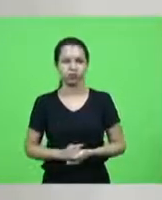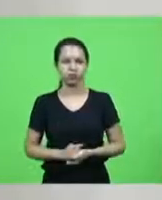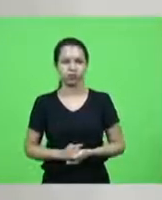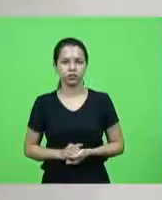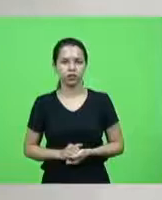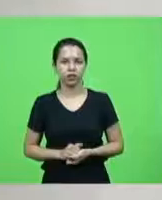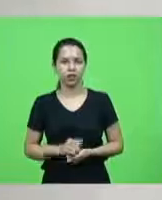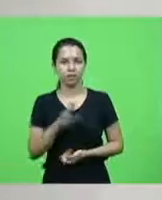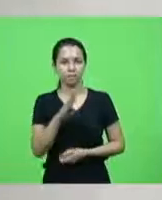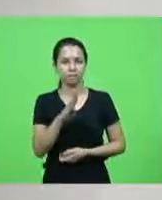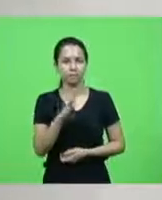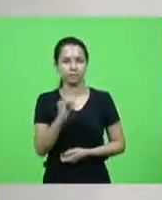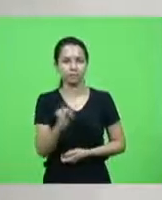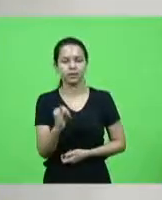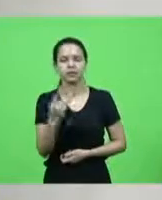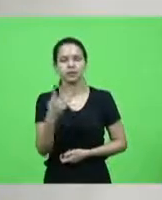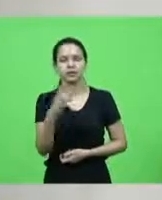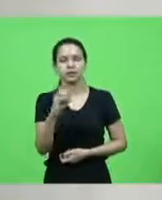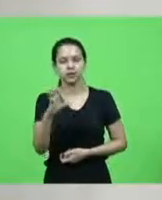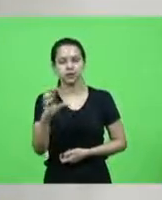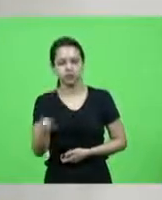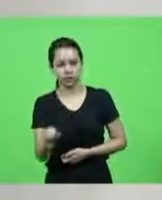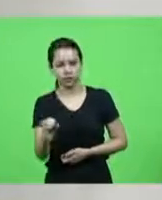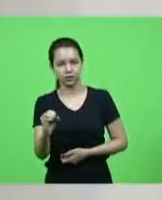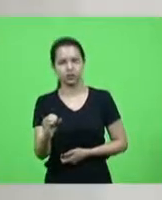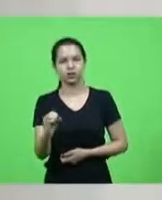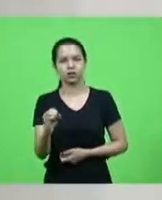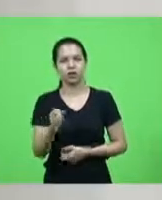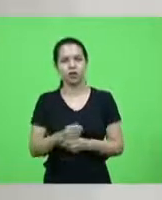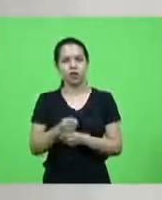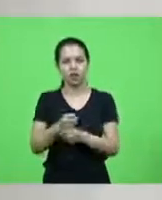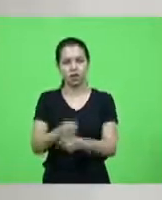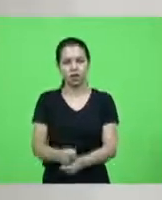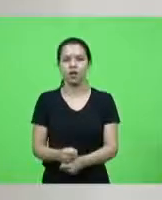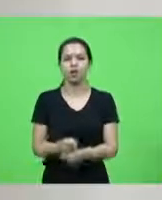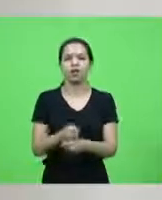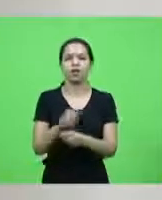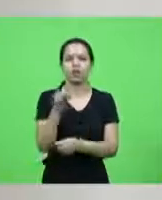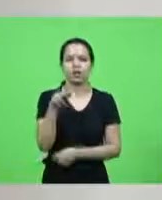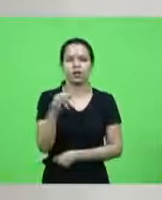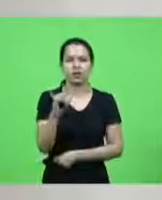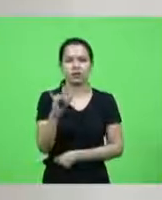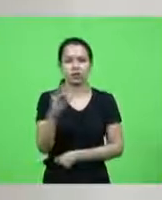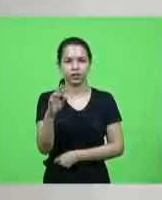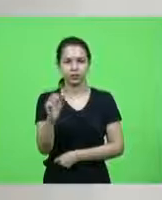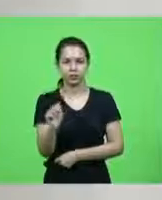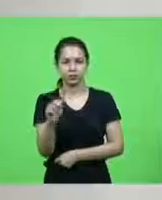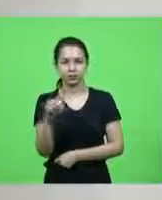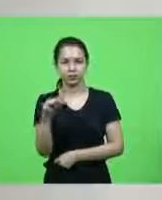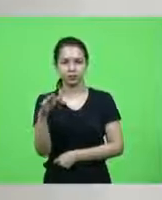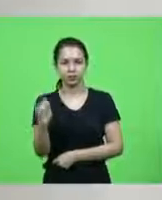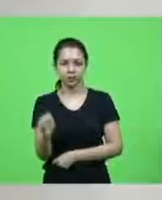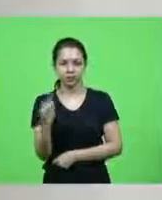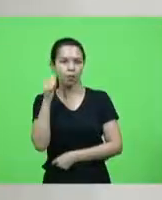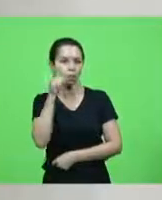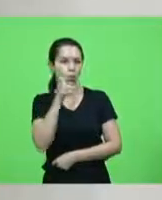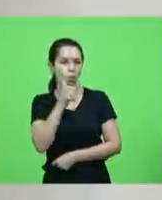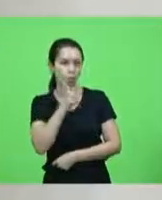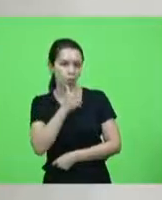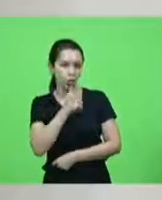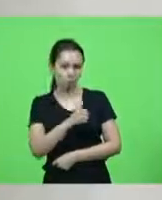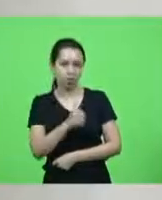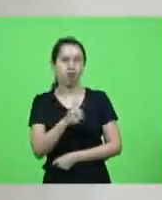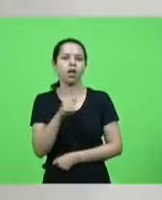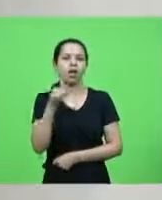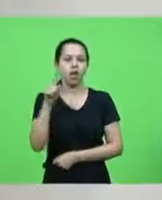bicentenário de Anitta Garibaldi já que nós estamos no mês da mulher ela heroína dos dois mundos como é assim